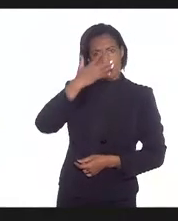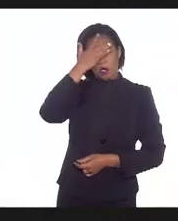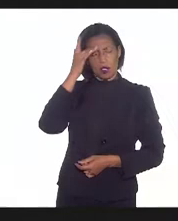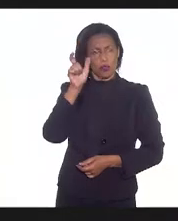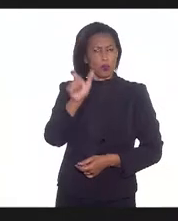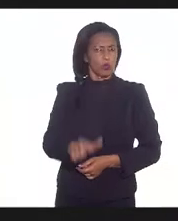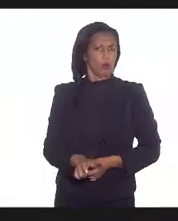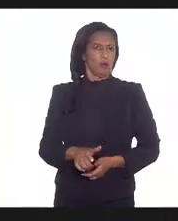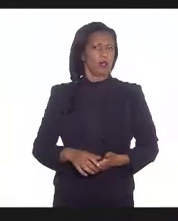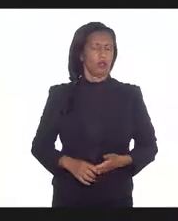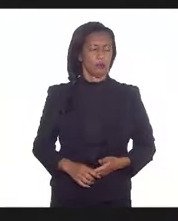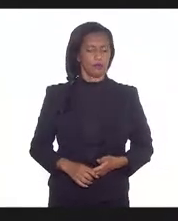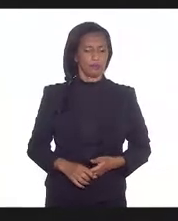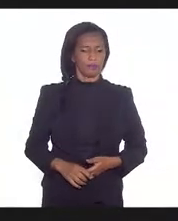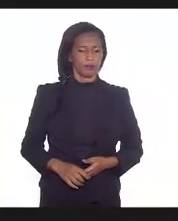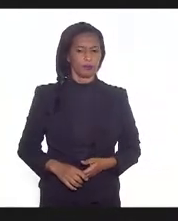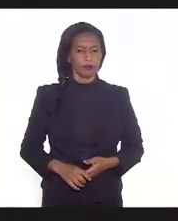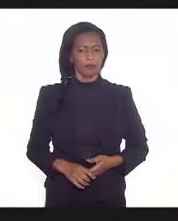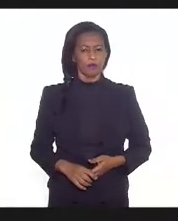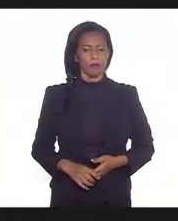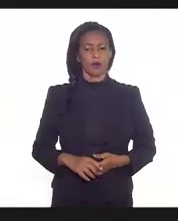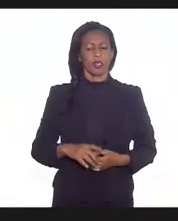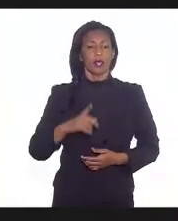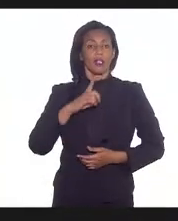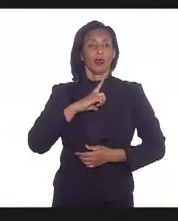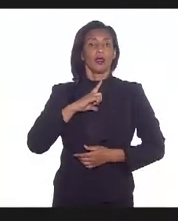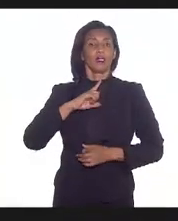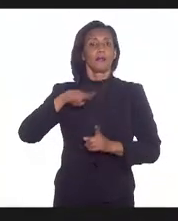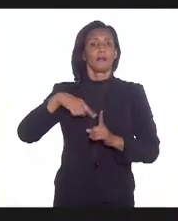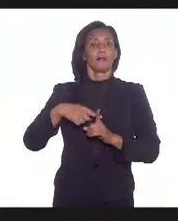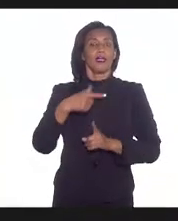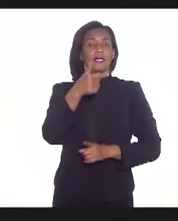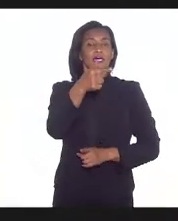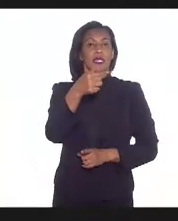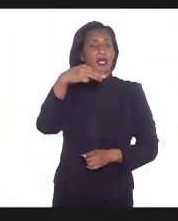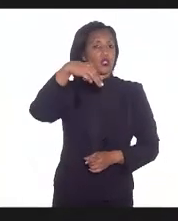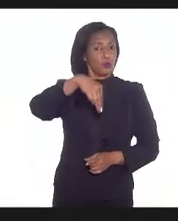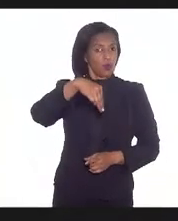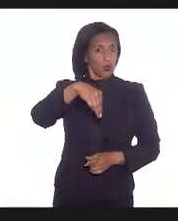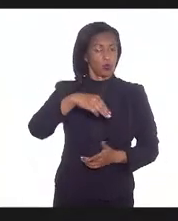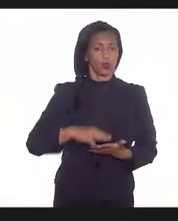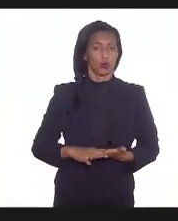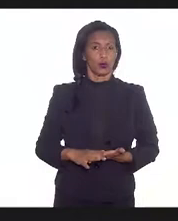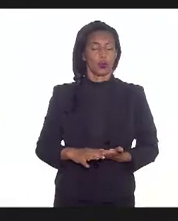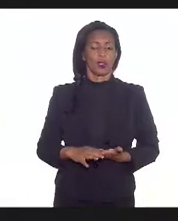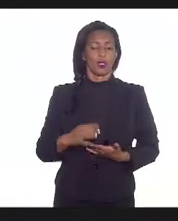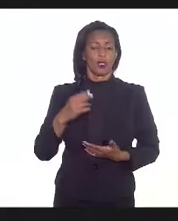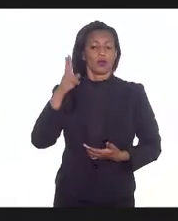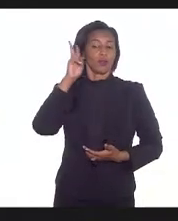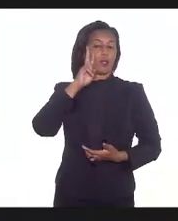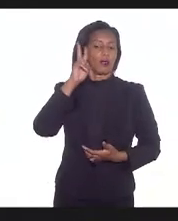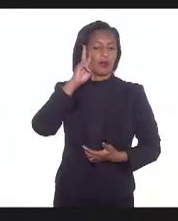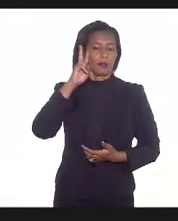Beleza, doutor. A gente tem mais sete minutos. Vou só relembrar, a gente teve uma quantidade